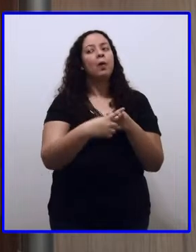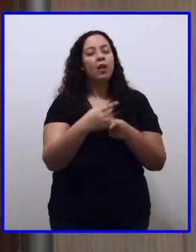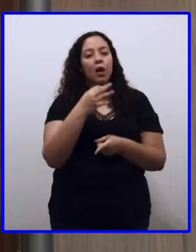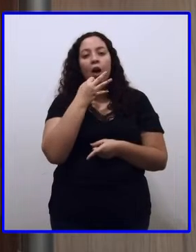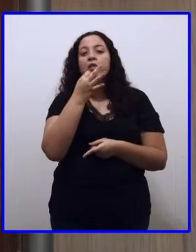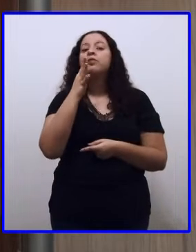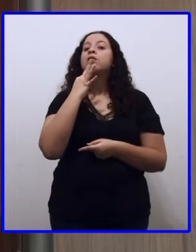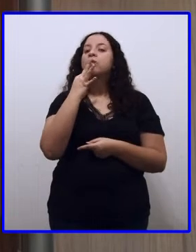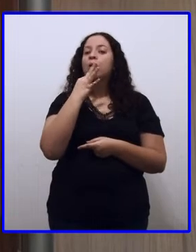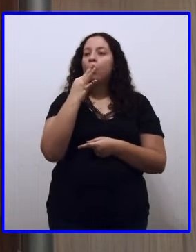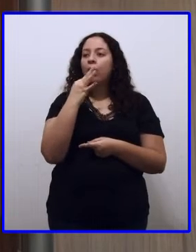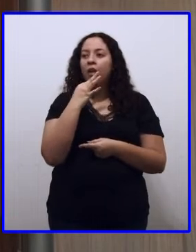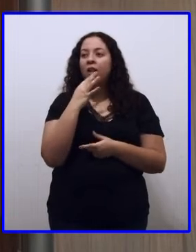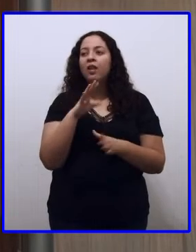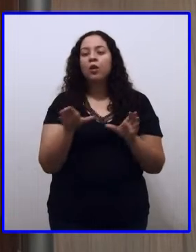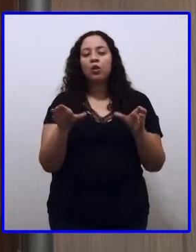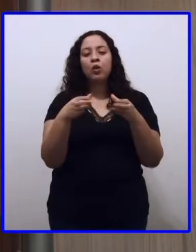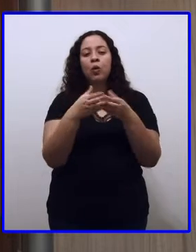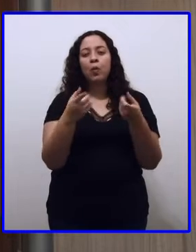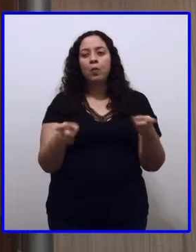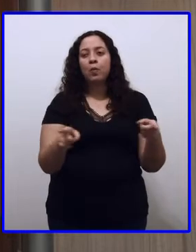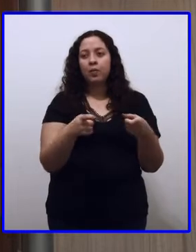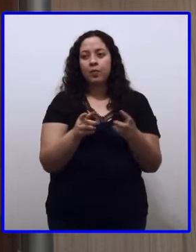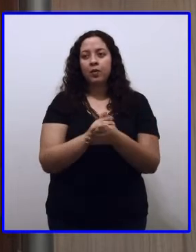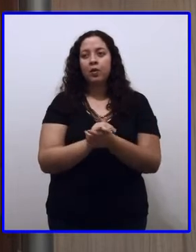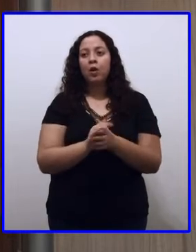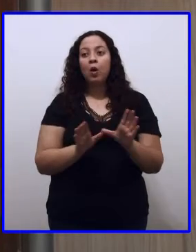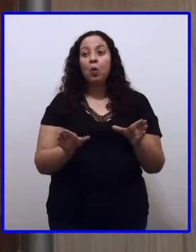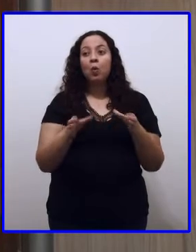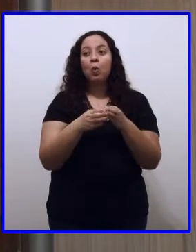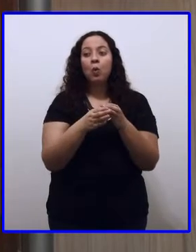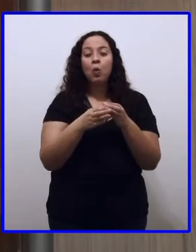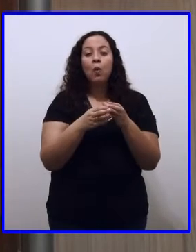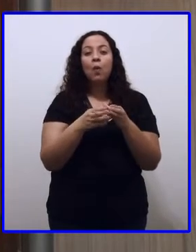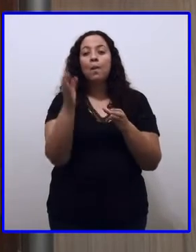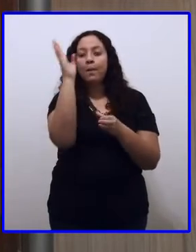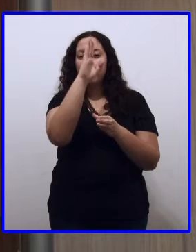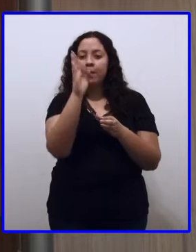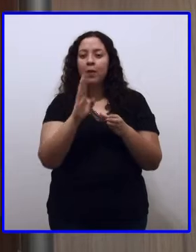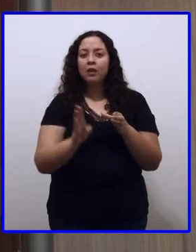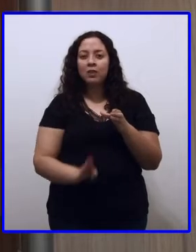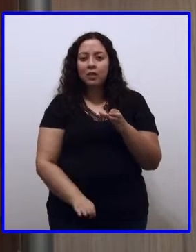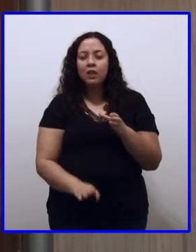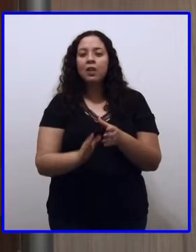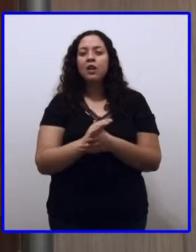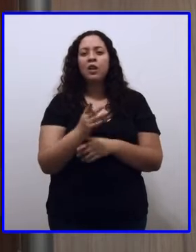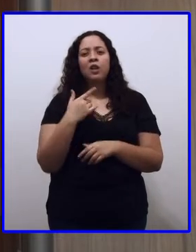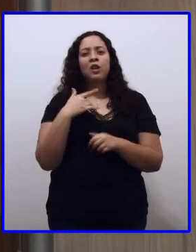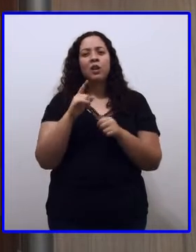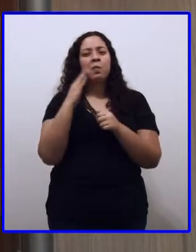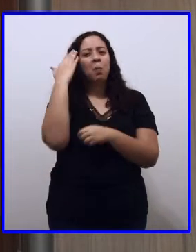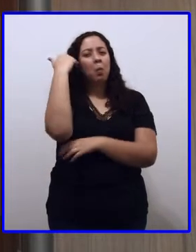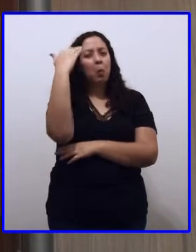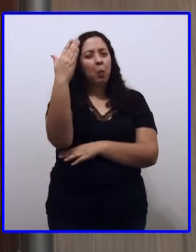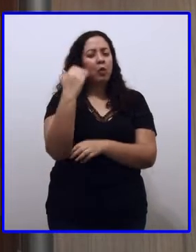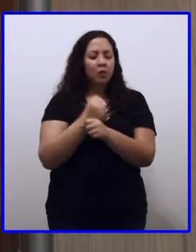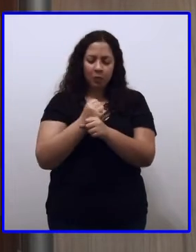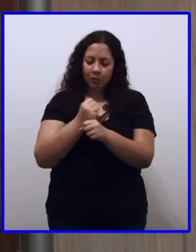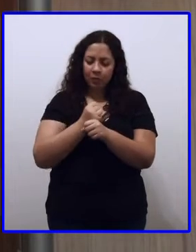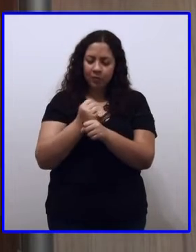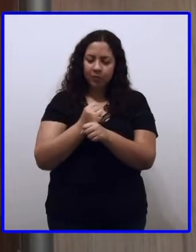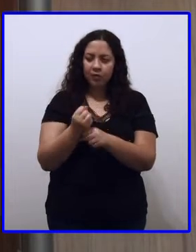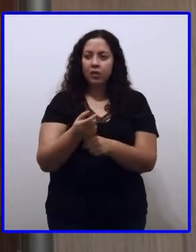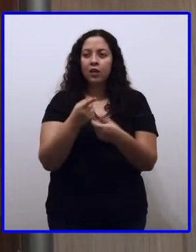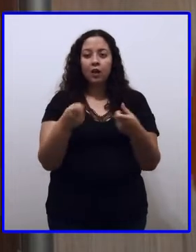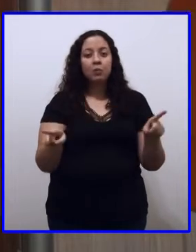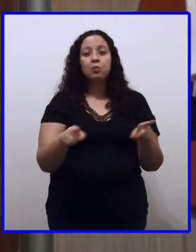Eu tenho certeza que eles conhecem, né? É uma banda brasileira e que fez muito sucesso durante muitos anos. E as letras,